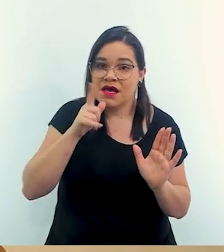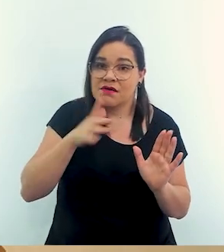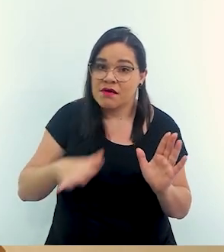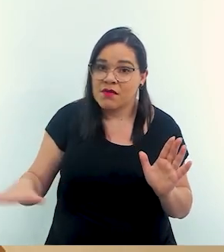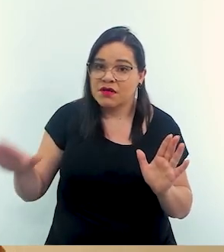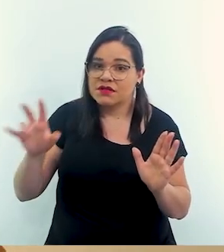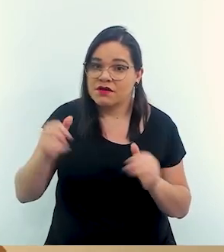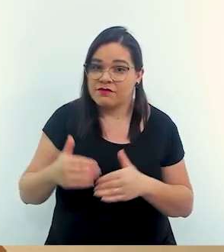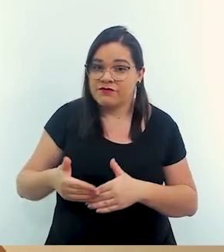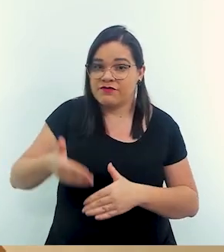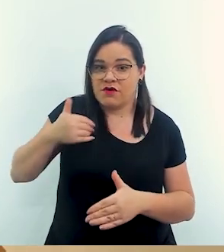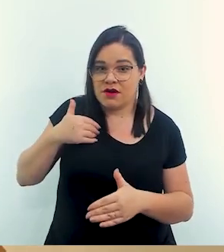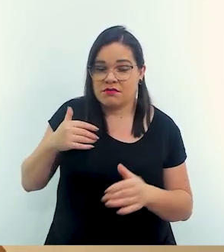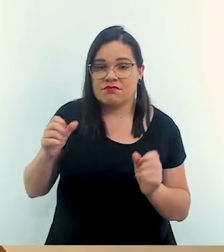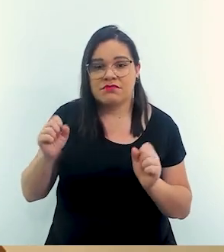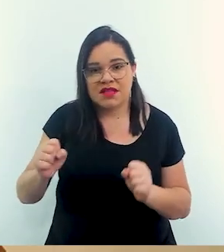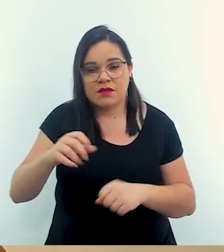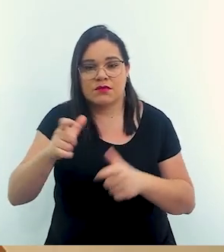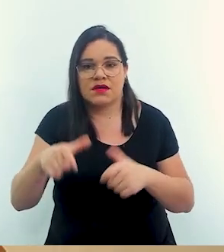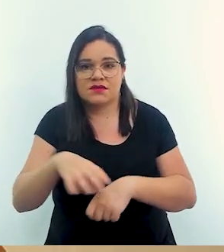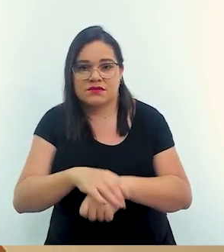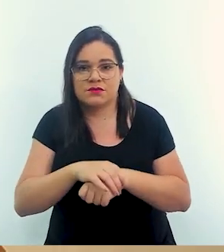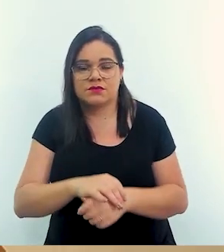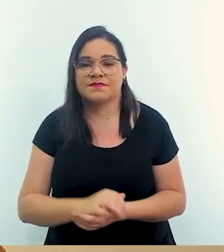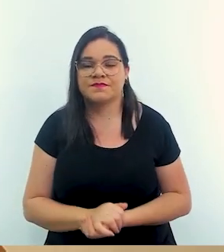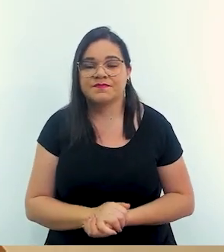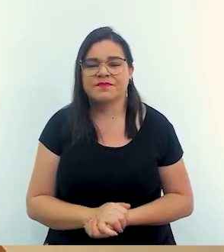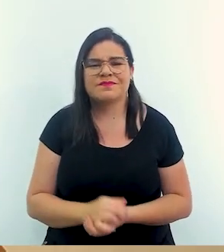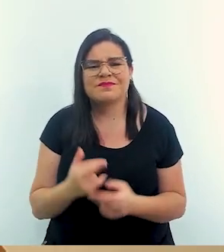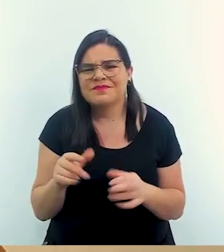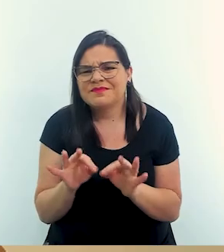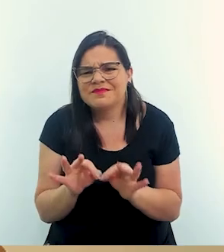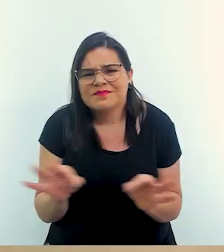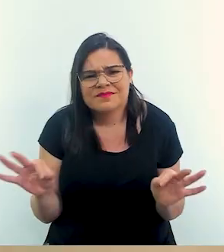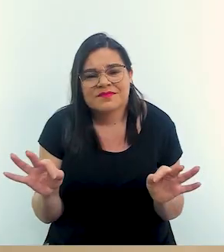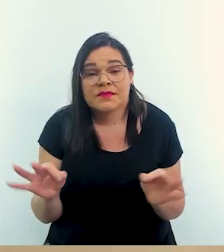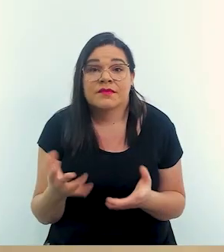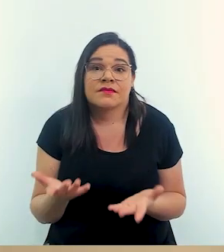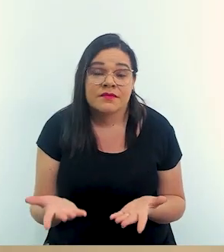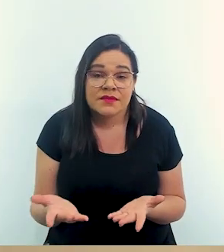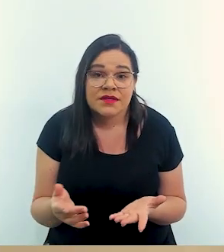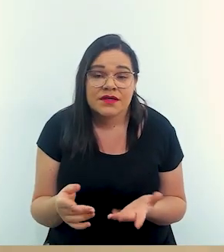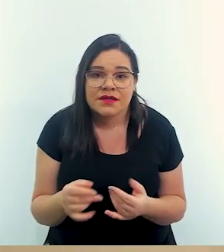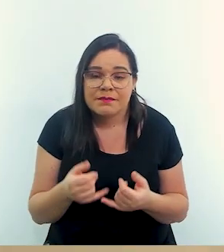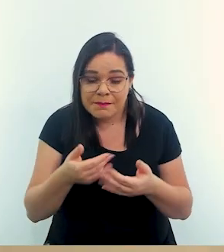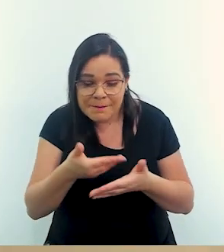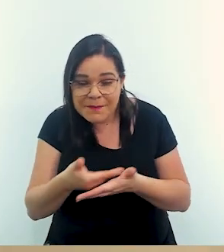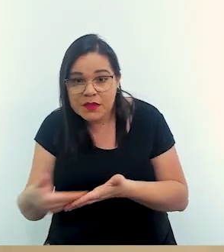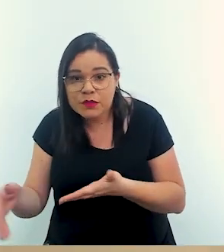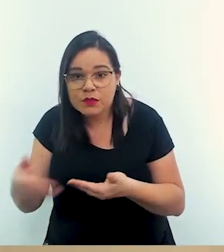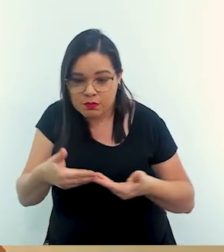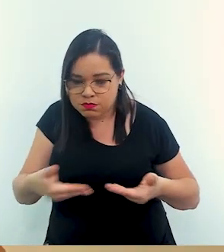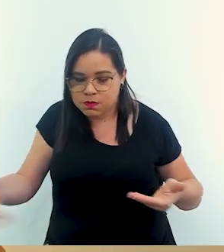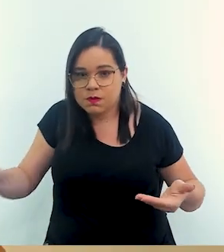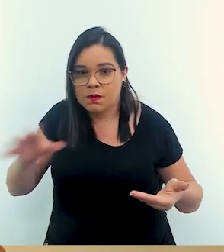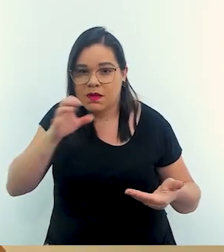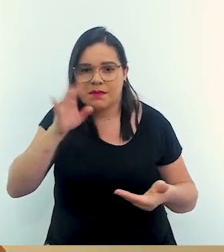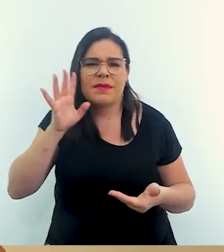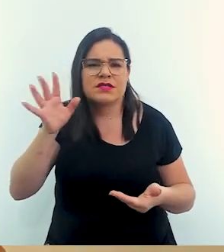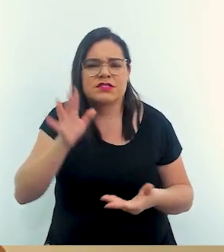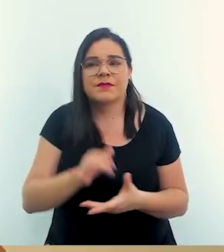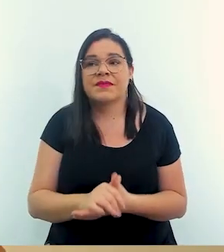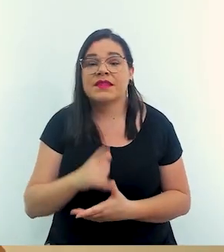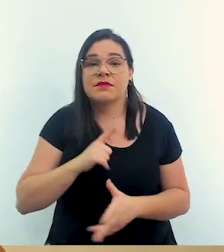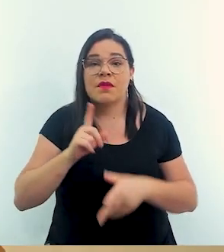inundável fora do meio fio laranja ela está em uma área segura uma coisa muito simples né Lia por imagina se você